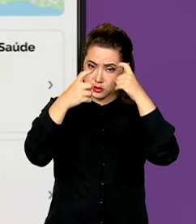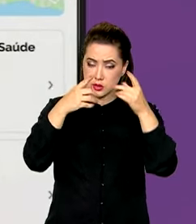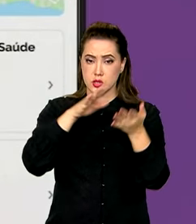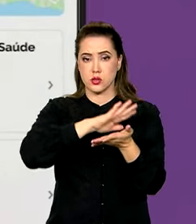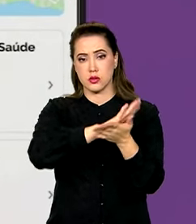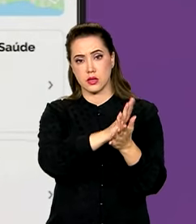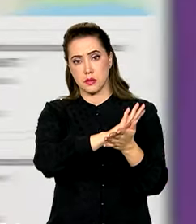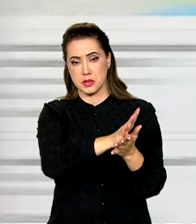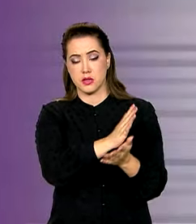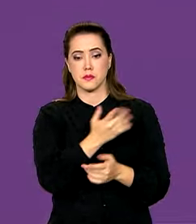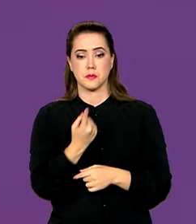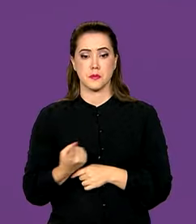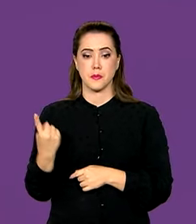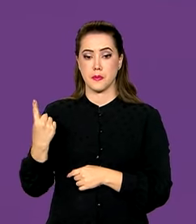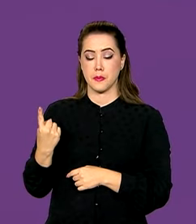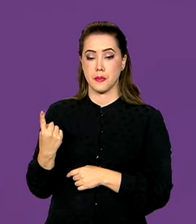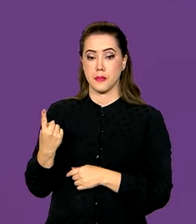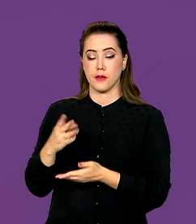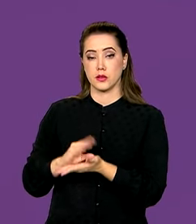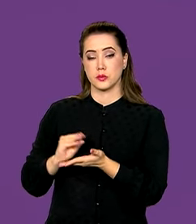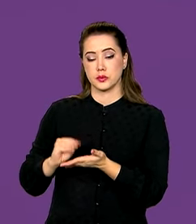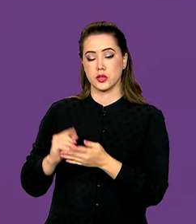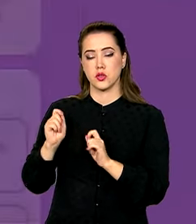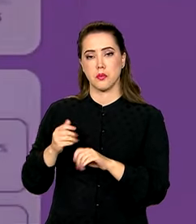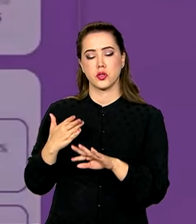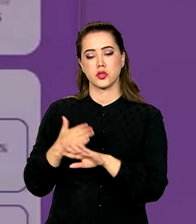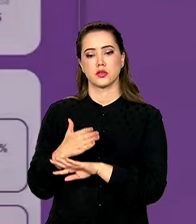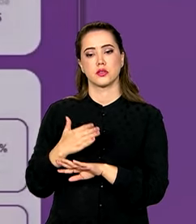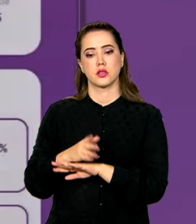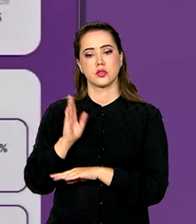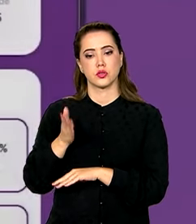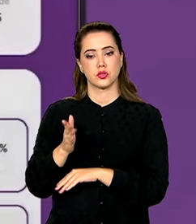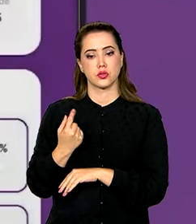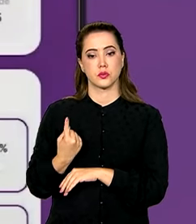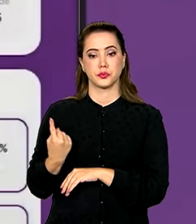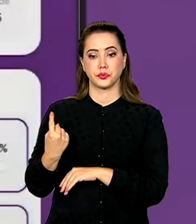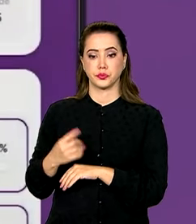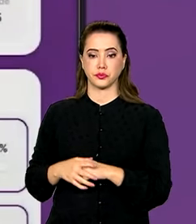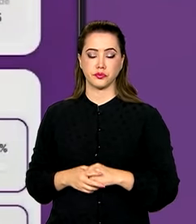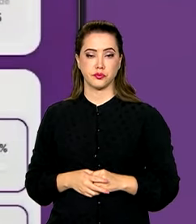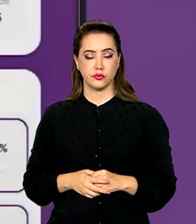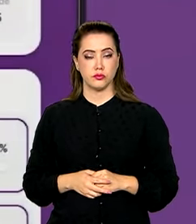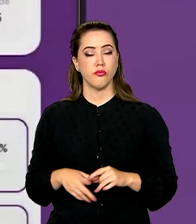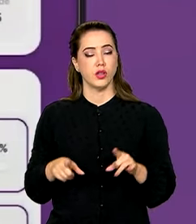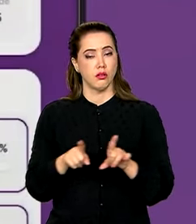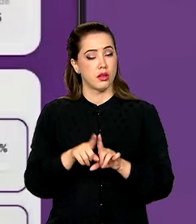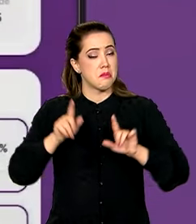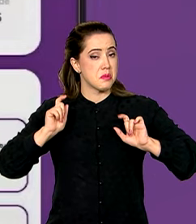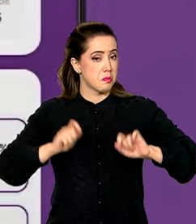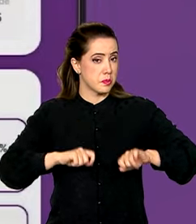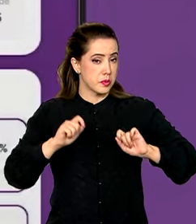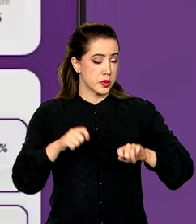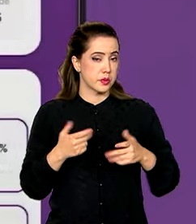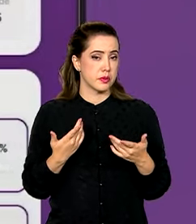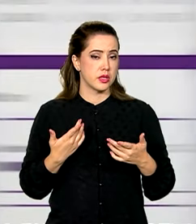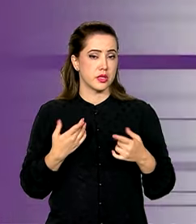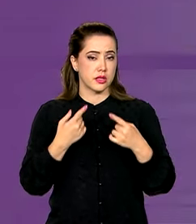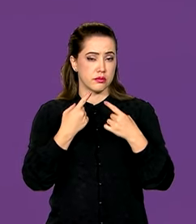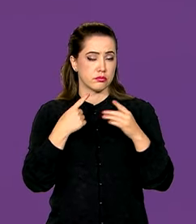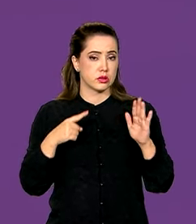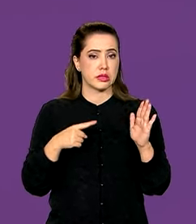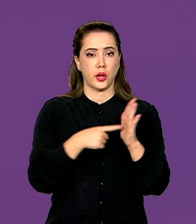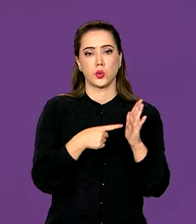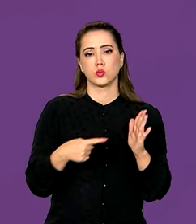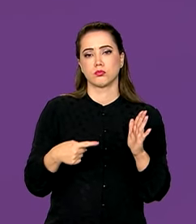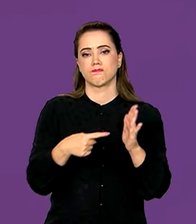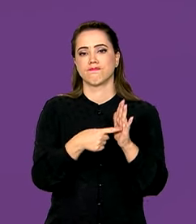discriminação. A ferramenta, que já pode ser acessada pelo ConectSUS, também possibilita fazer denúncias.